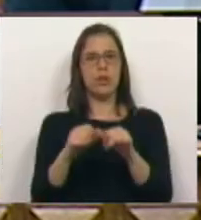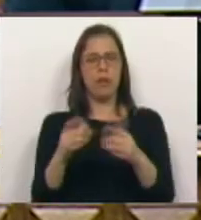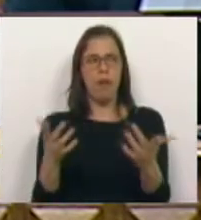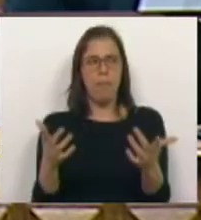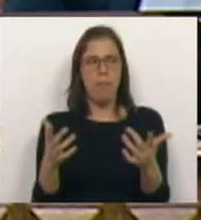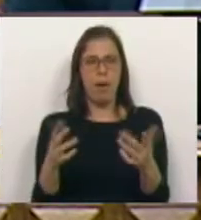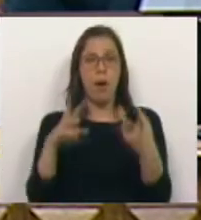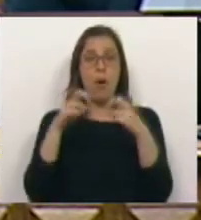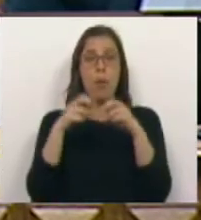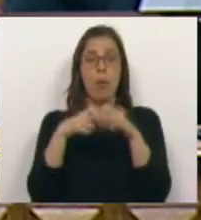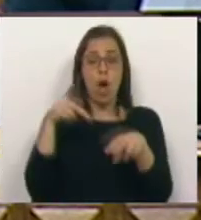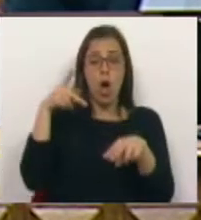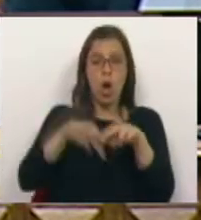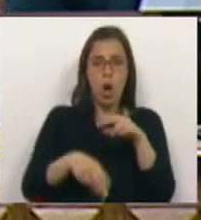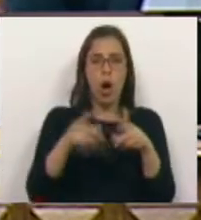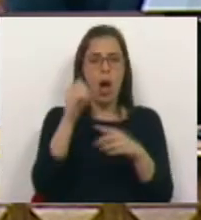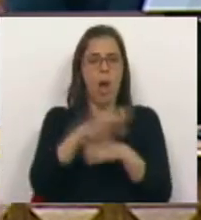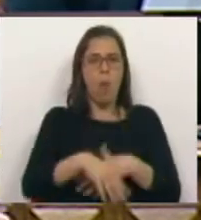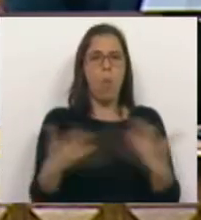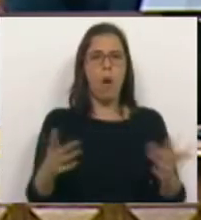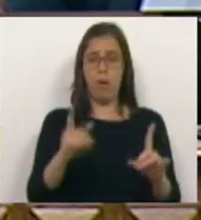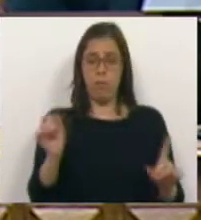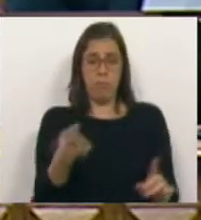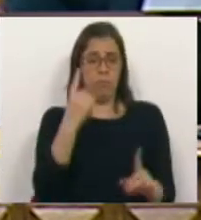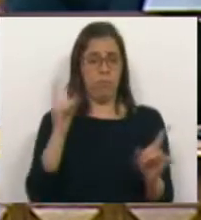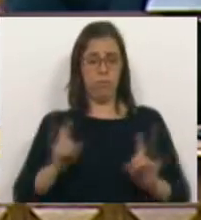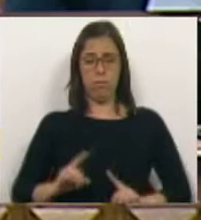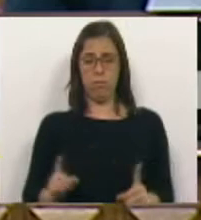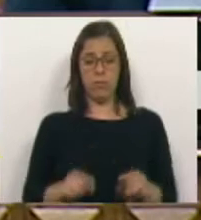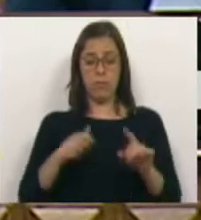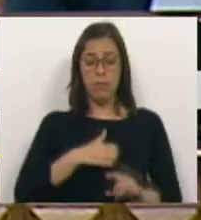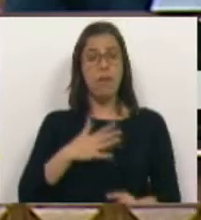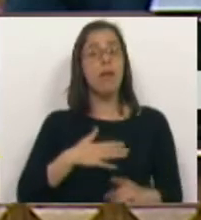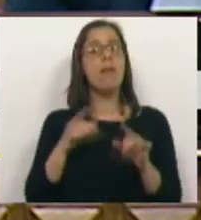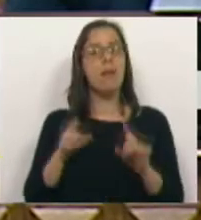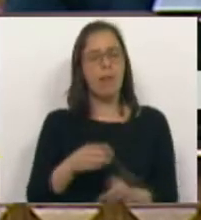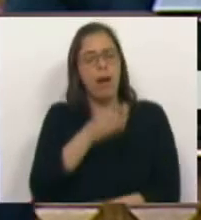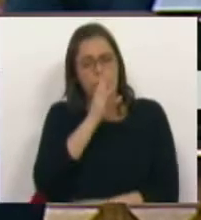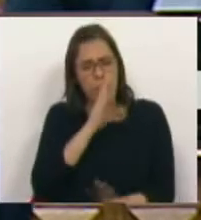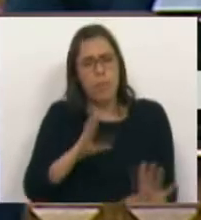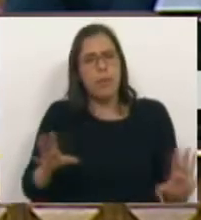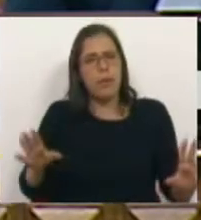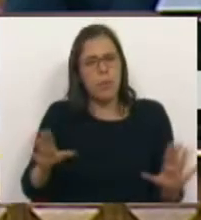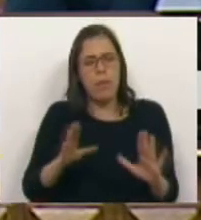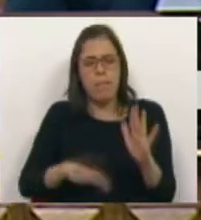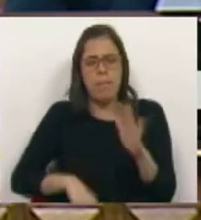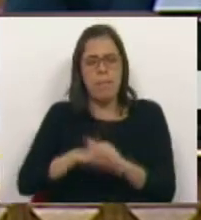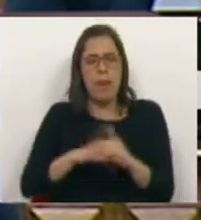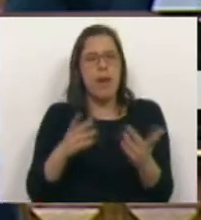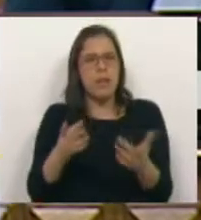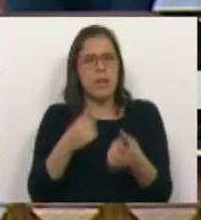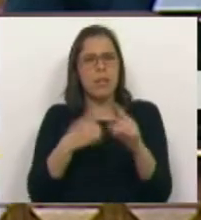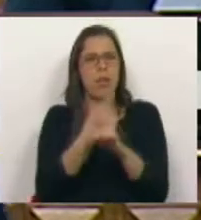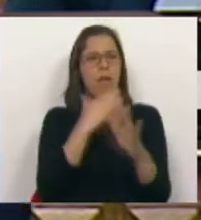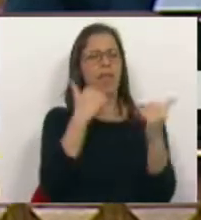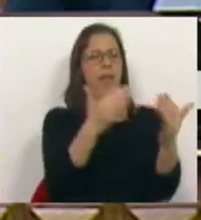problemas de cortes de abastecimento. Não é a primeira vez. Nestas empresas estão habituados ao máximo privilégio